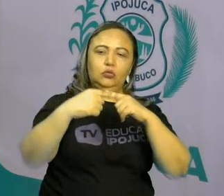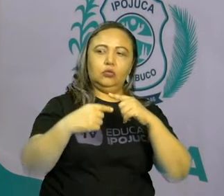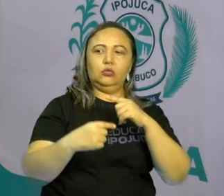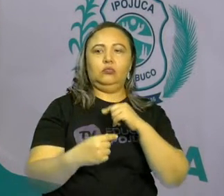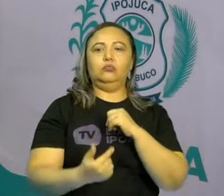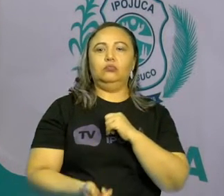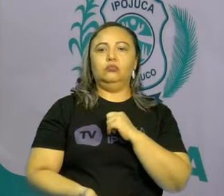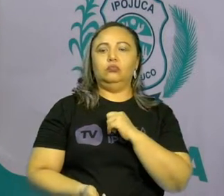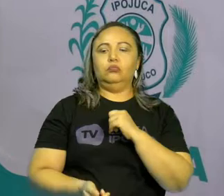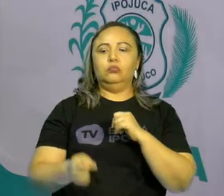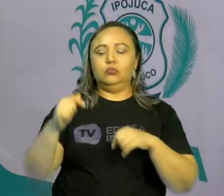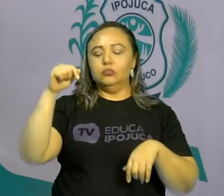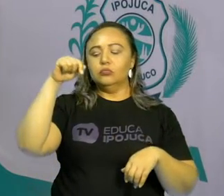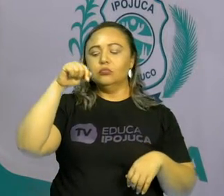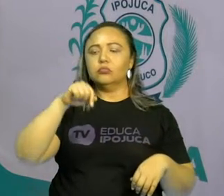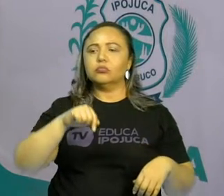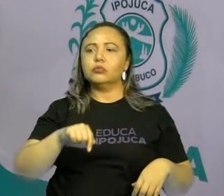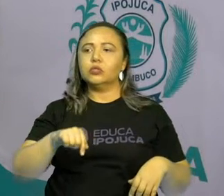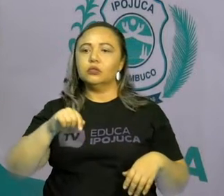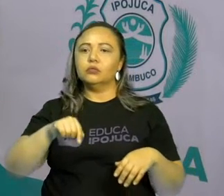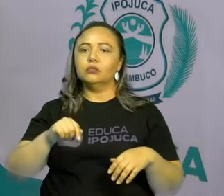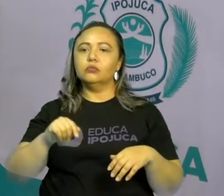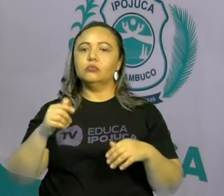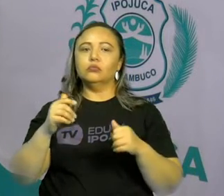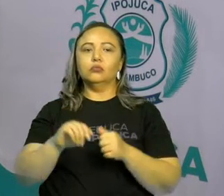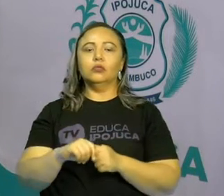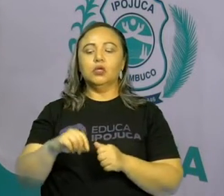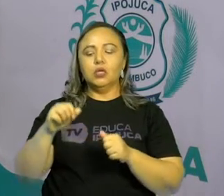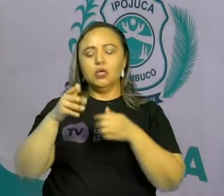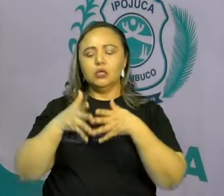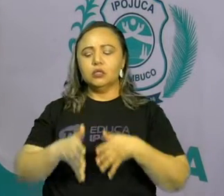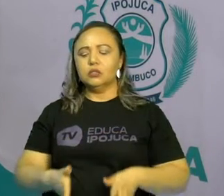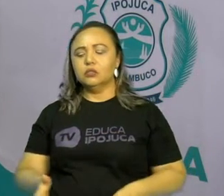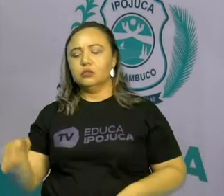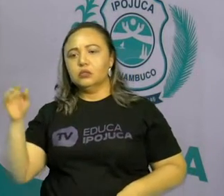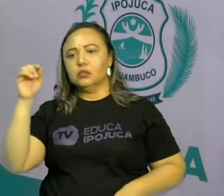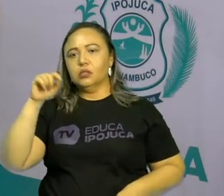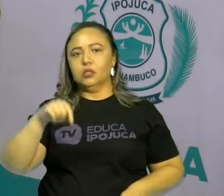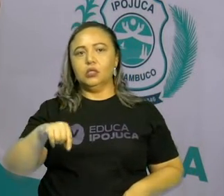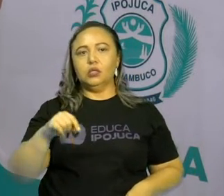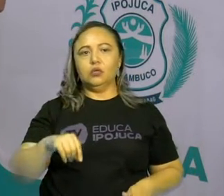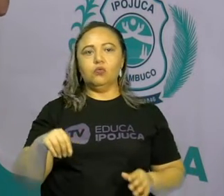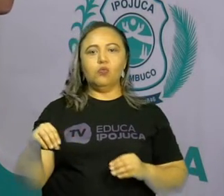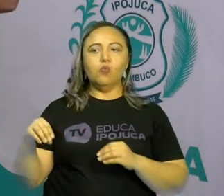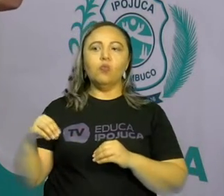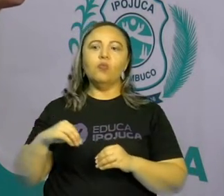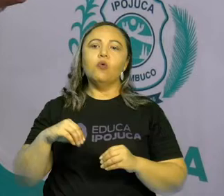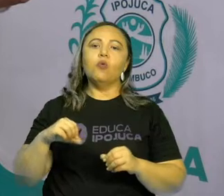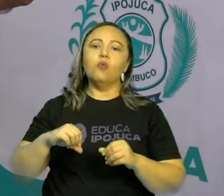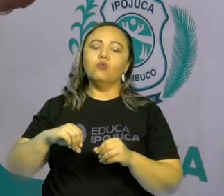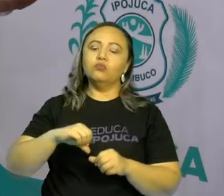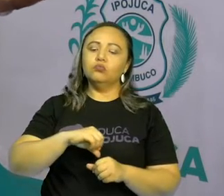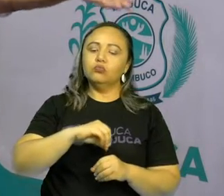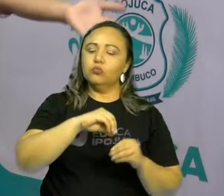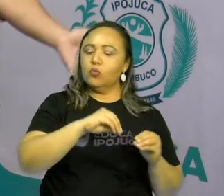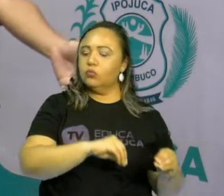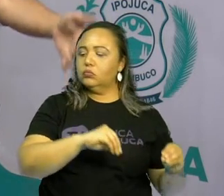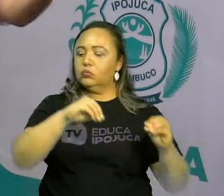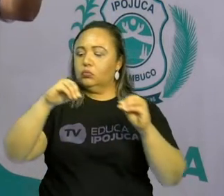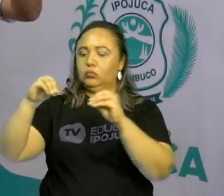aqui desde que nasceram ou vieram de outro local? Eles se deslocaram de uma outra